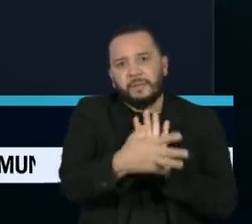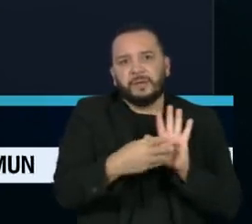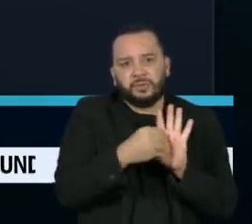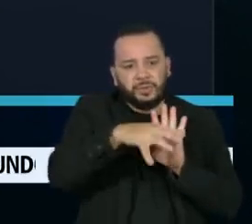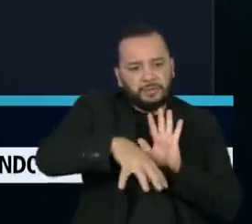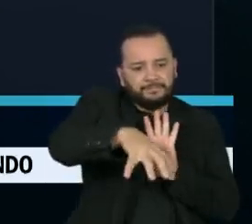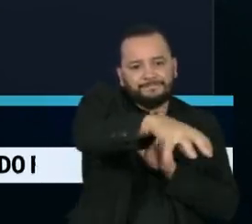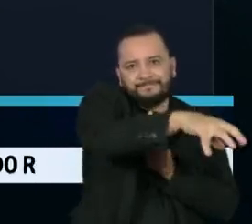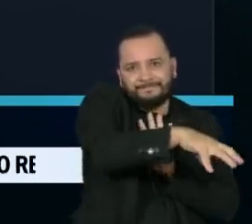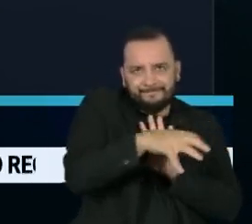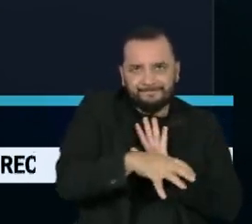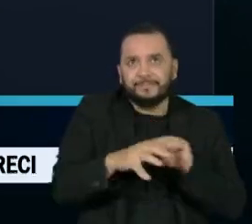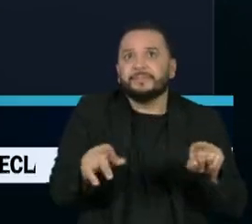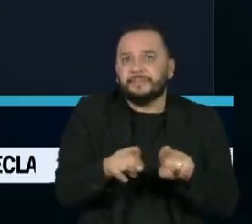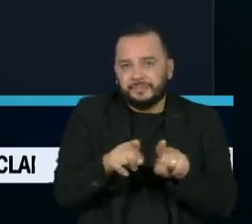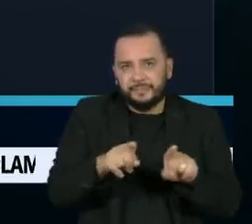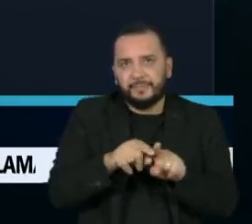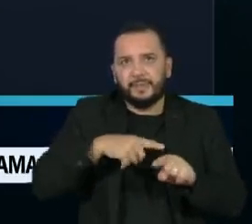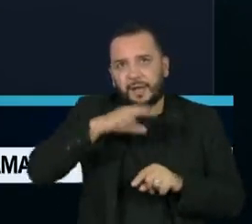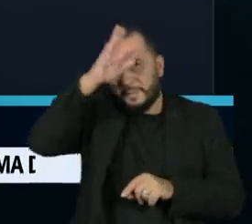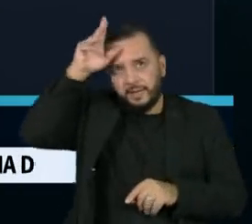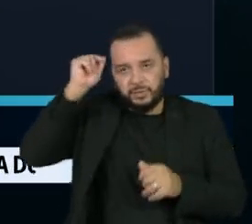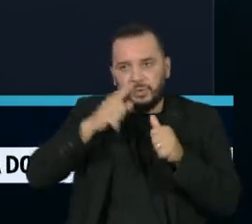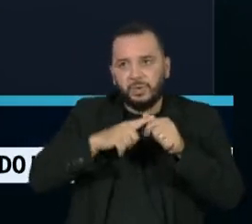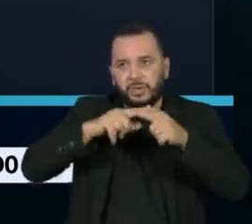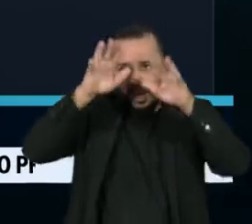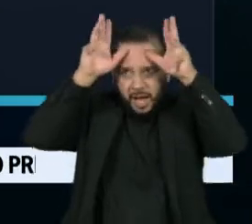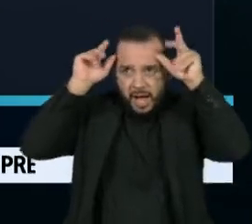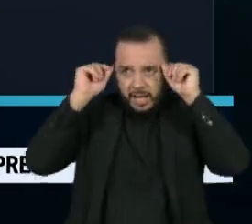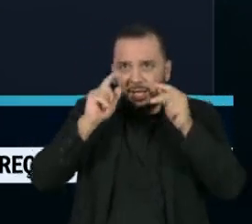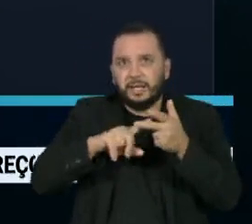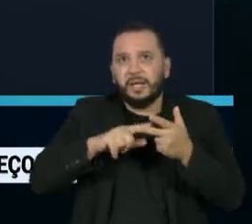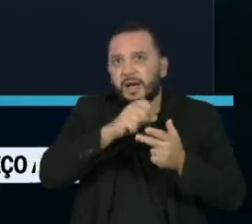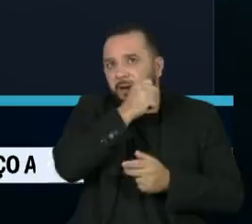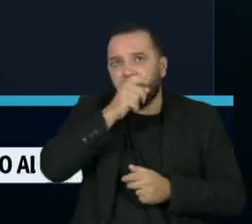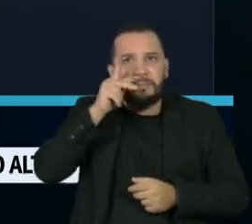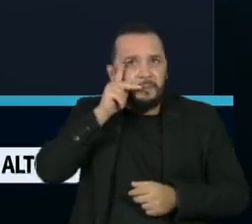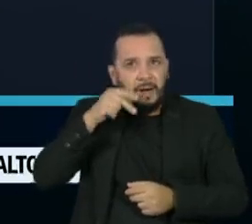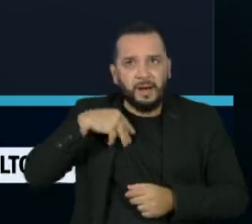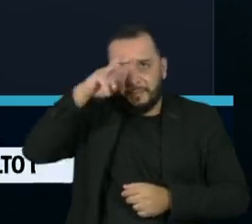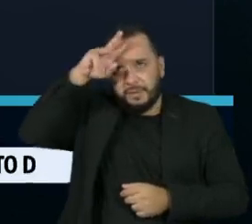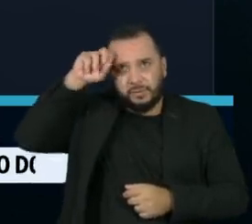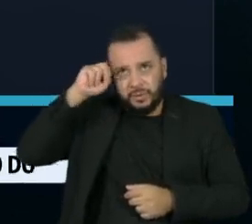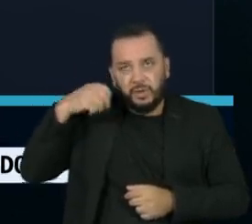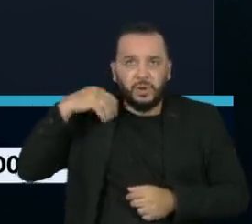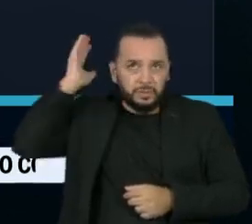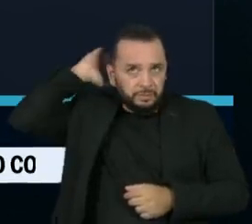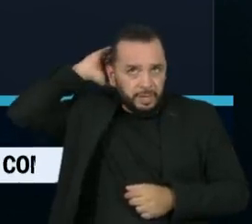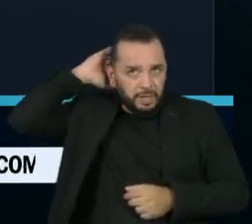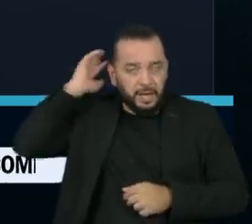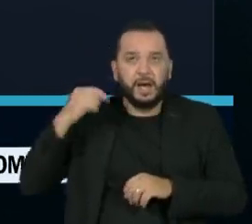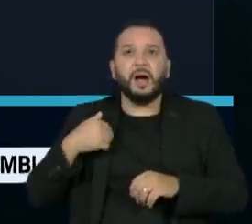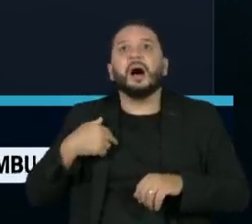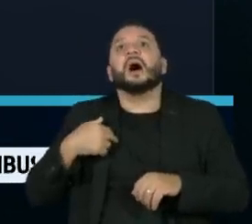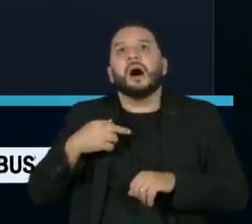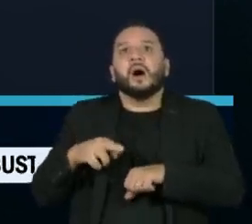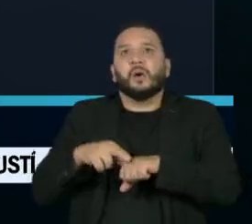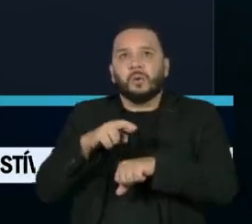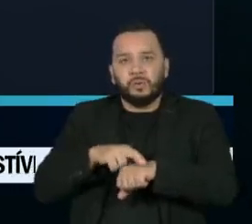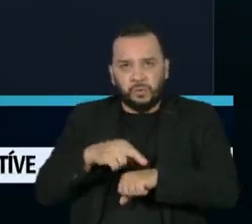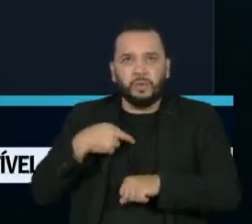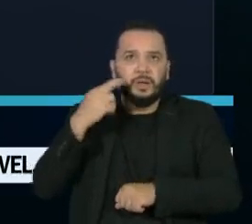Legal. Os governadores do Amazonas, Acre, Amapá, Mato Grosso, Pará, Rondônia, Roraima,